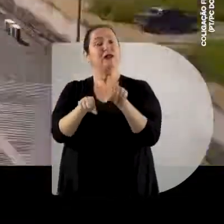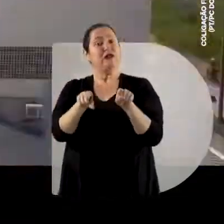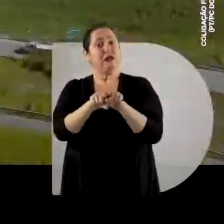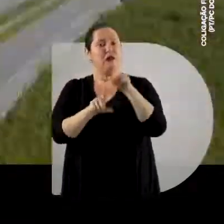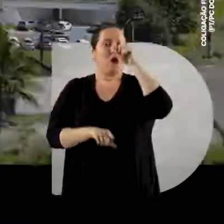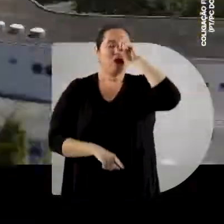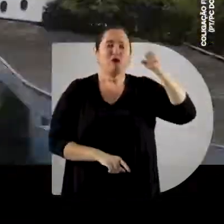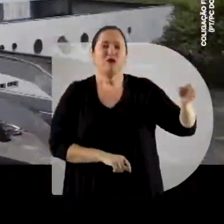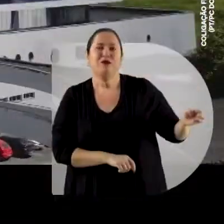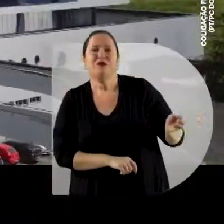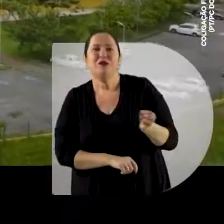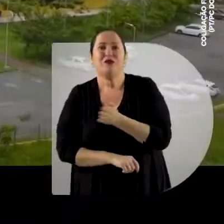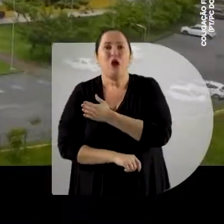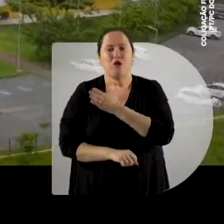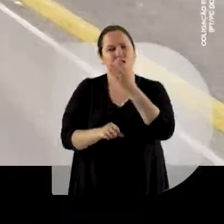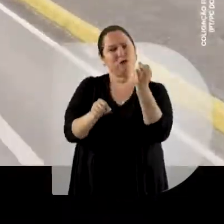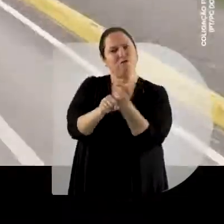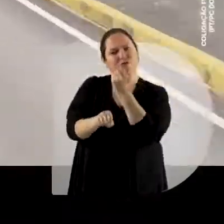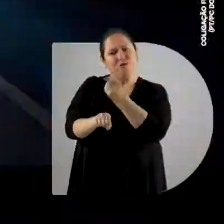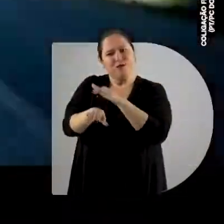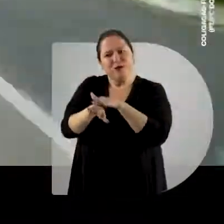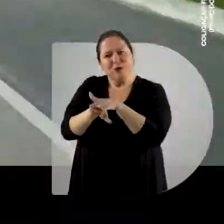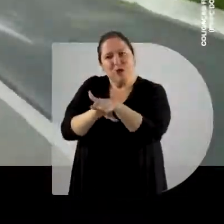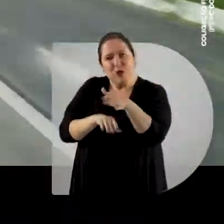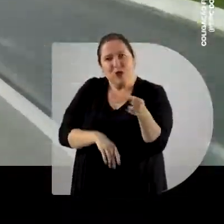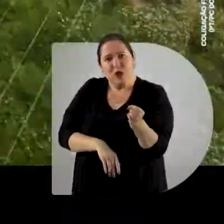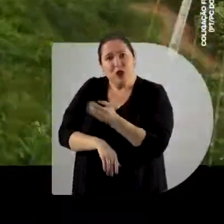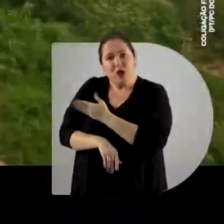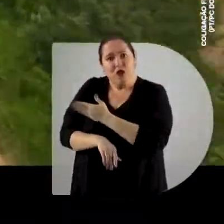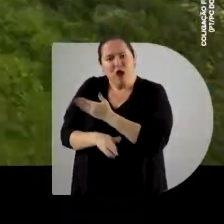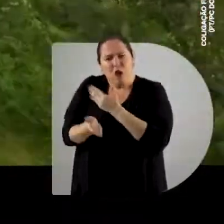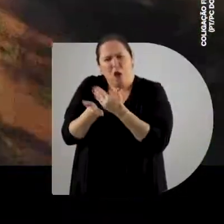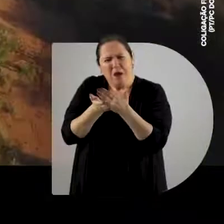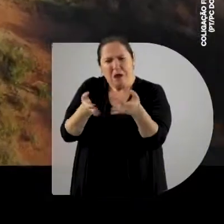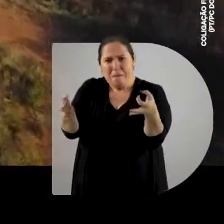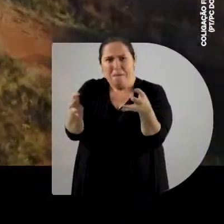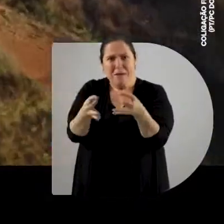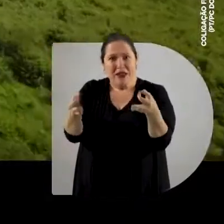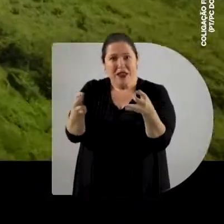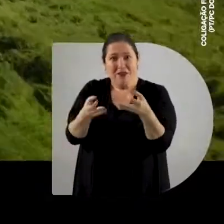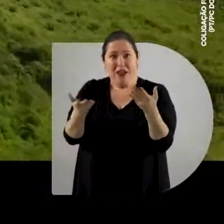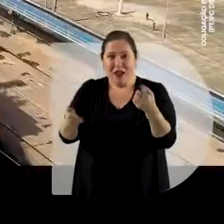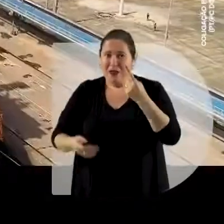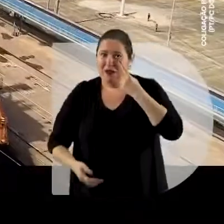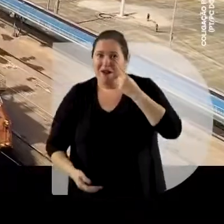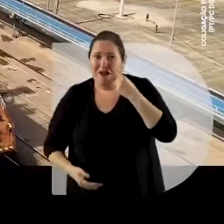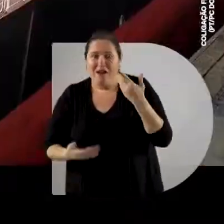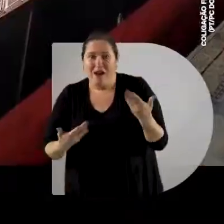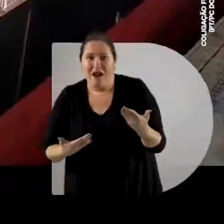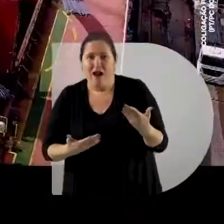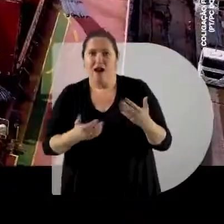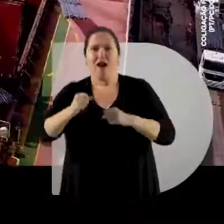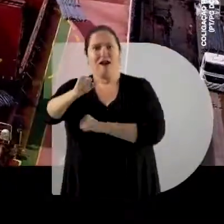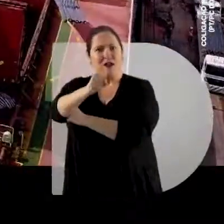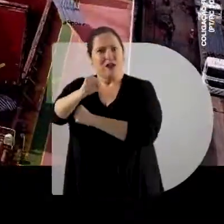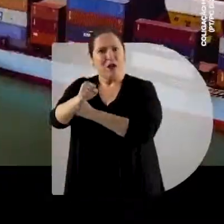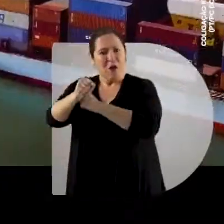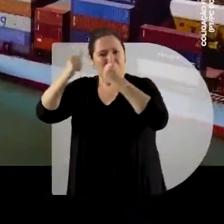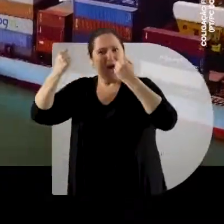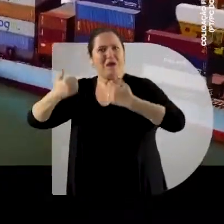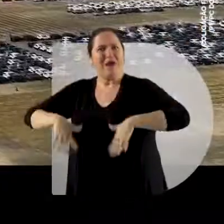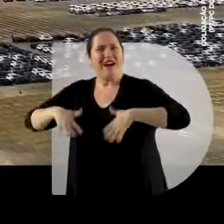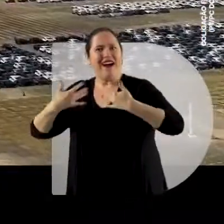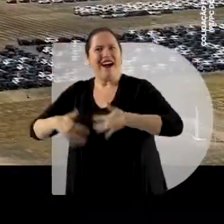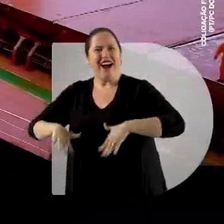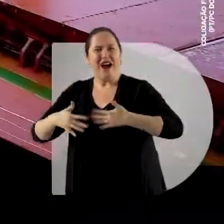E também tem hospitais novinhos e estradas se renovando Repara E Swap? Tá bombando de